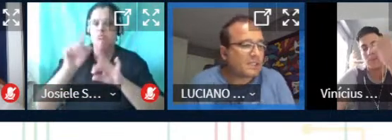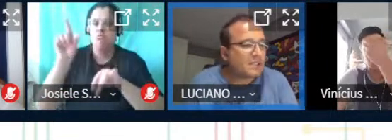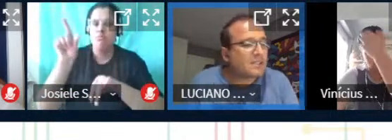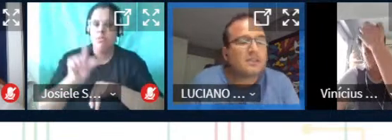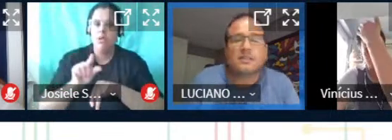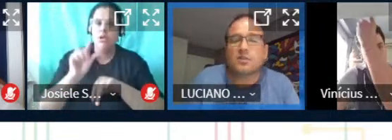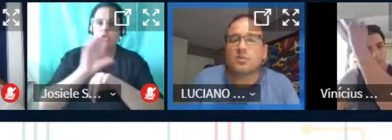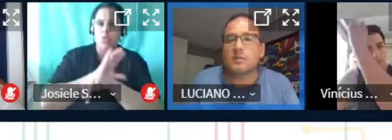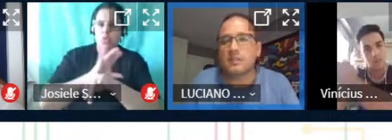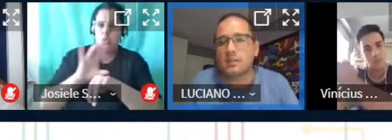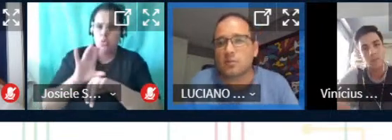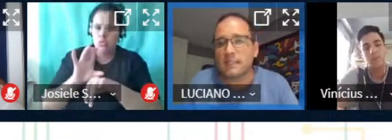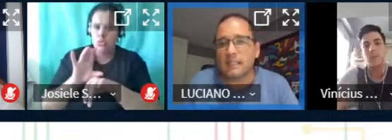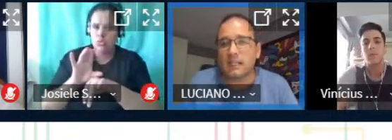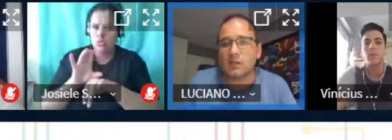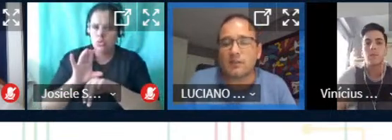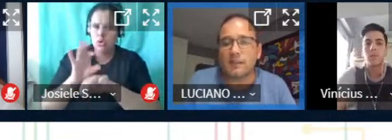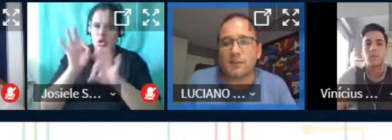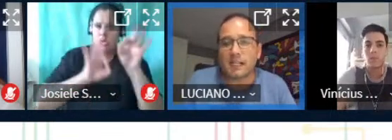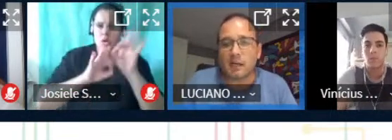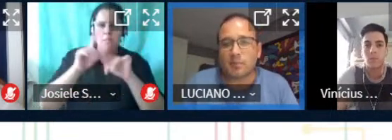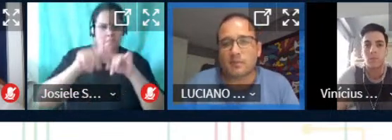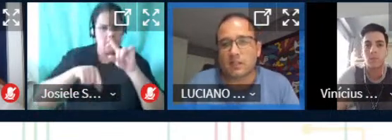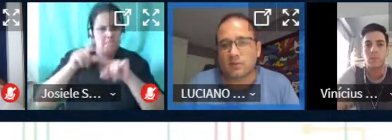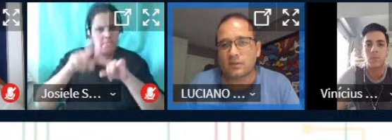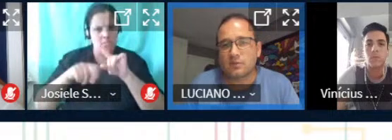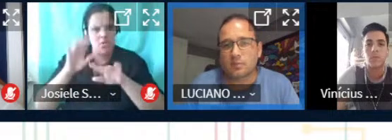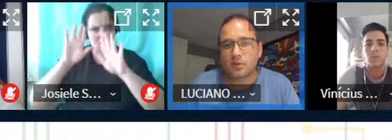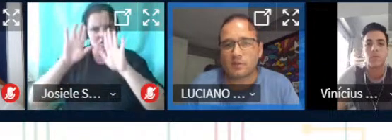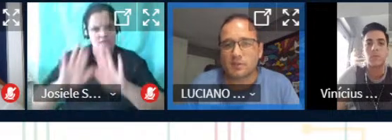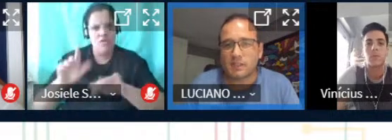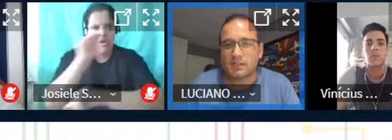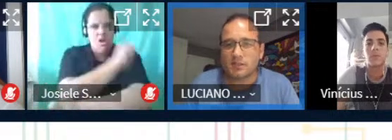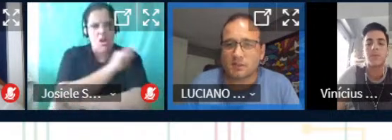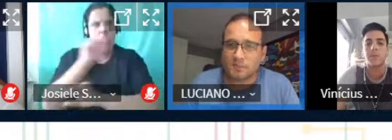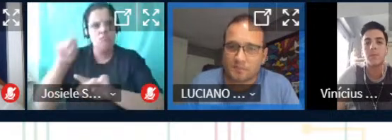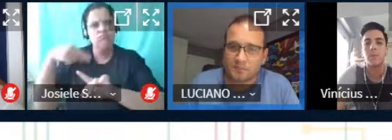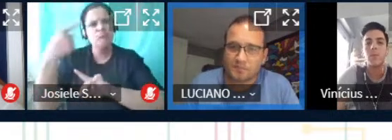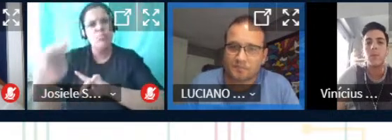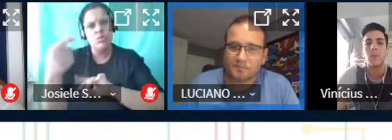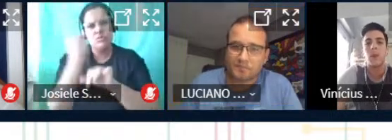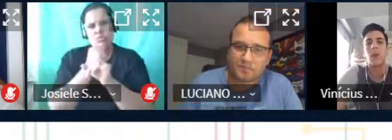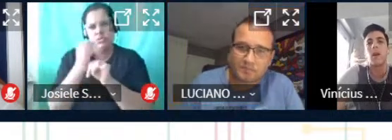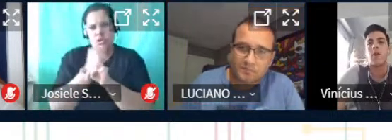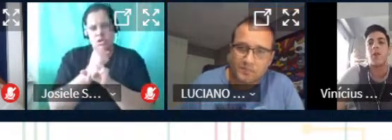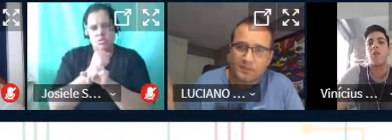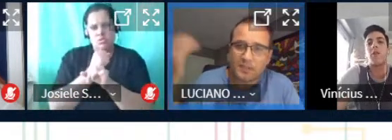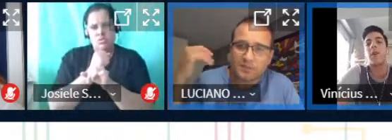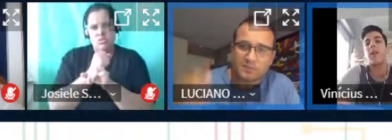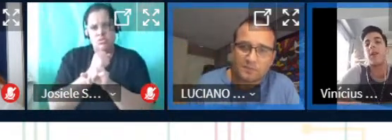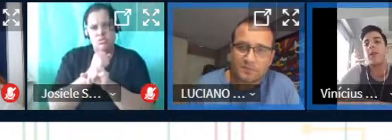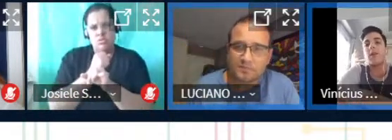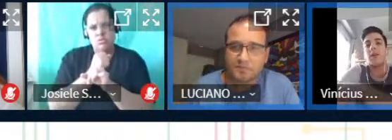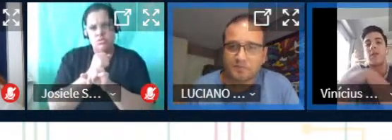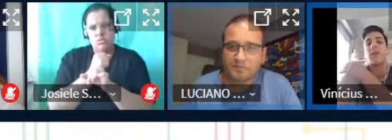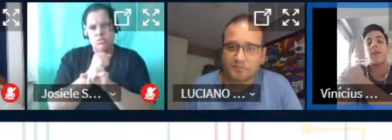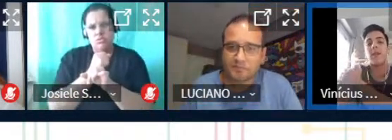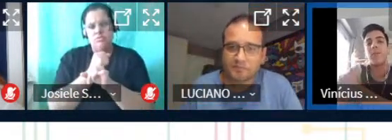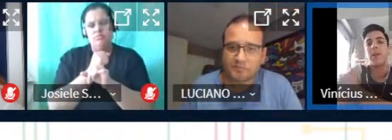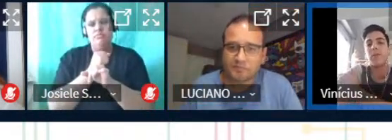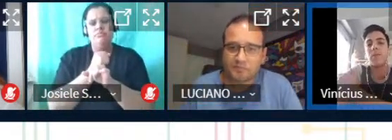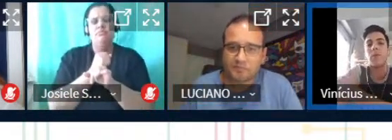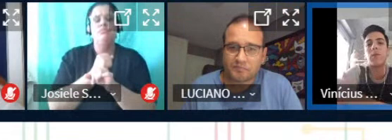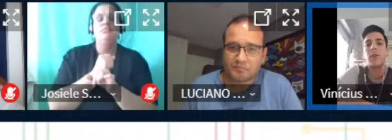montar algum material que vai ficar para os alunos dos próximos anos a gente ainda